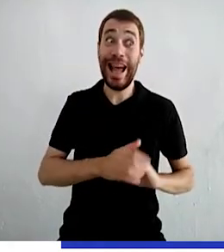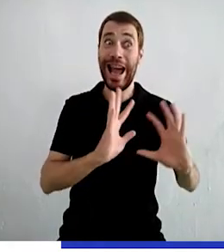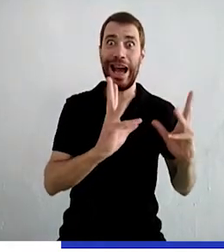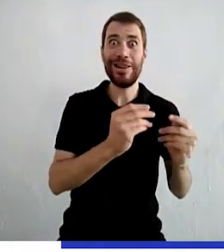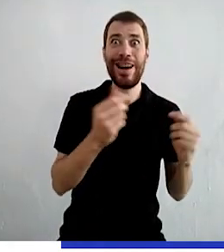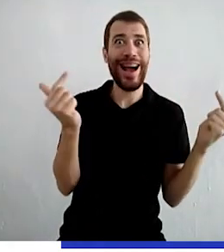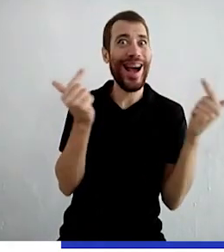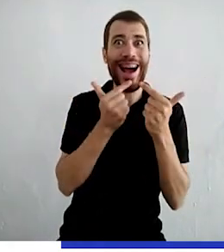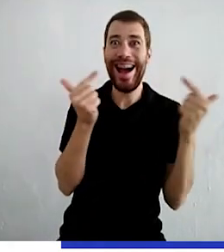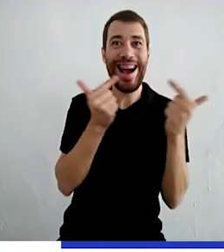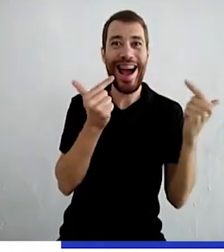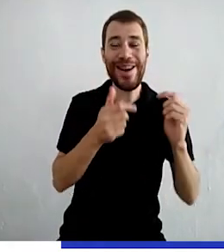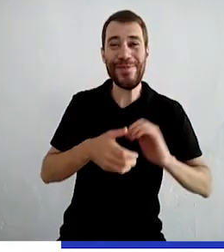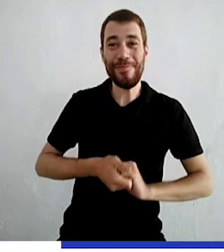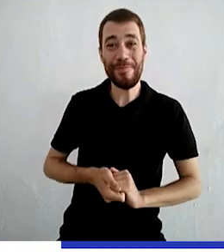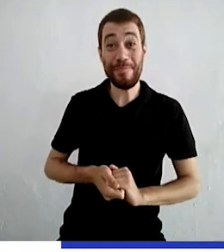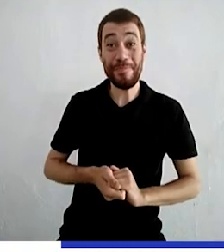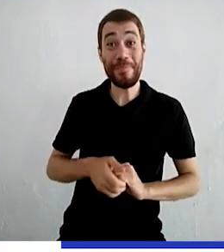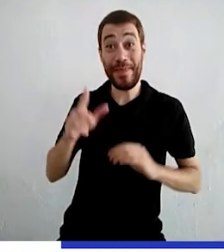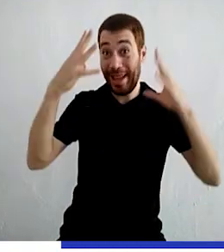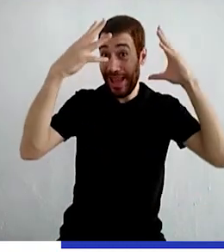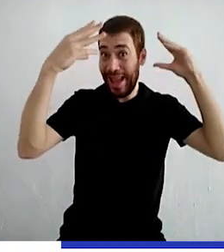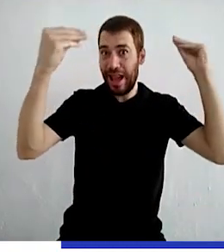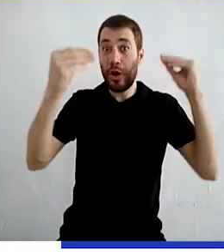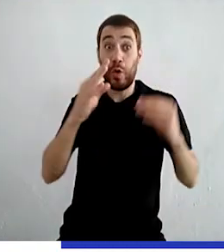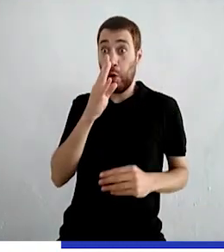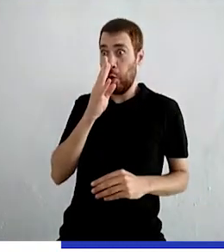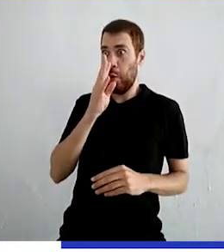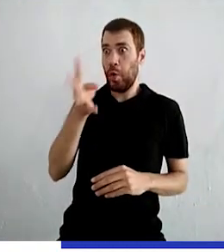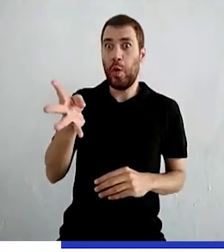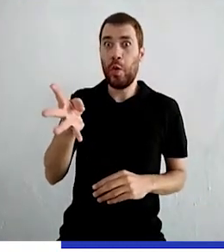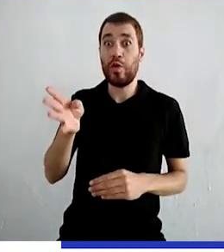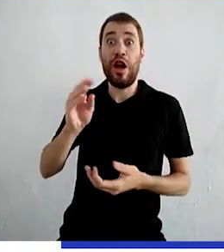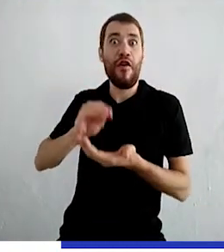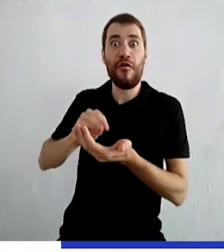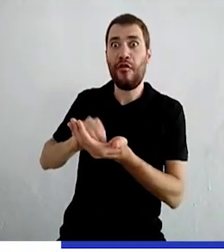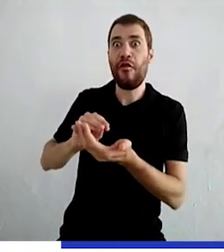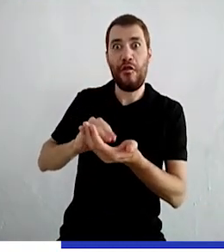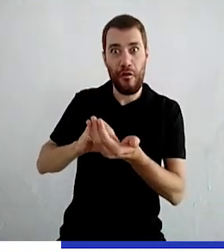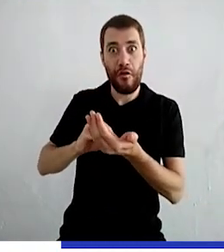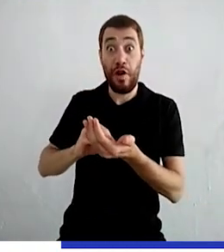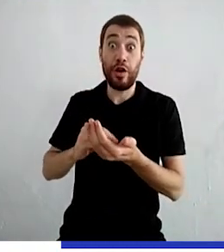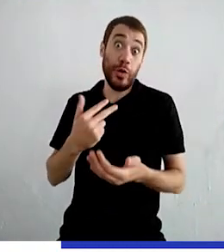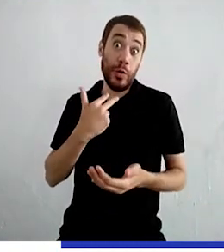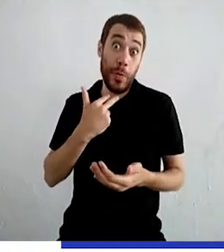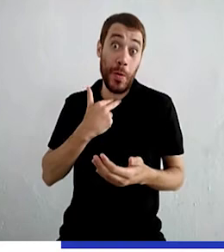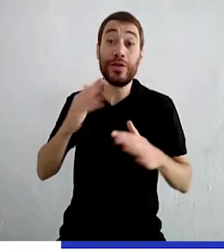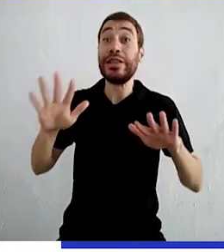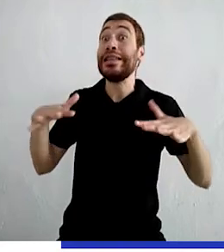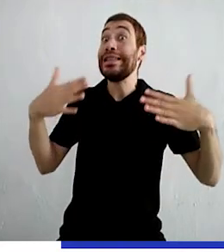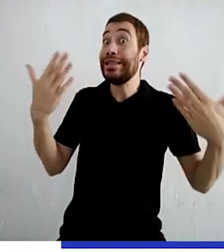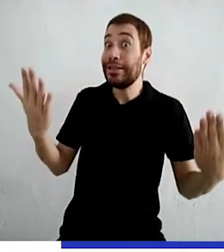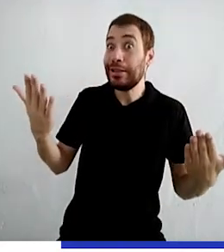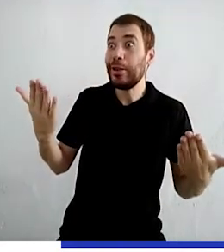Todos riram. Mas para que o príncipe não os acusasse de ter deixado alguém de calçar o sapatinho,